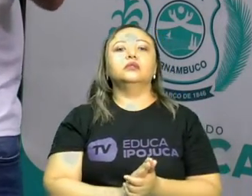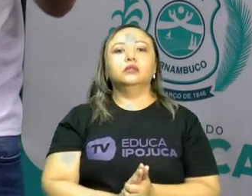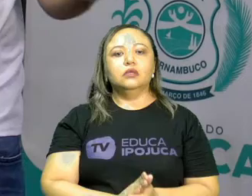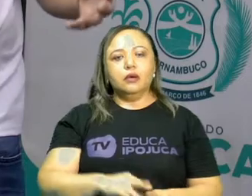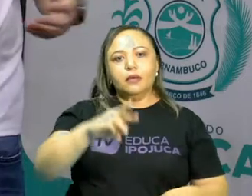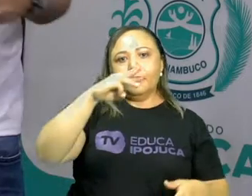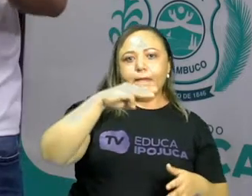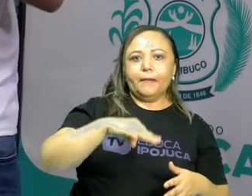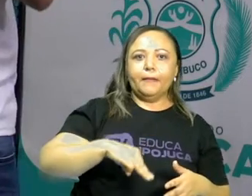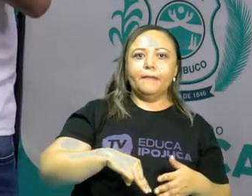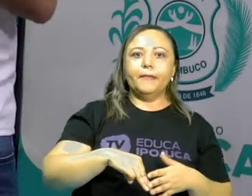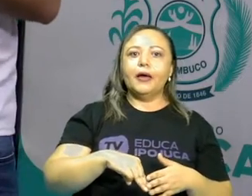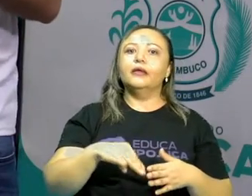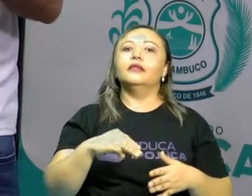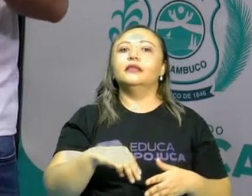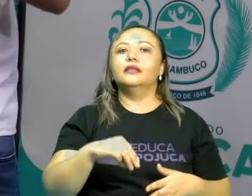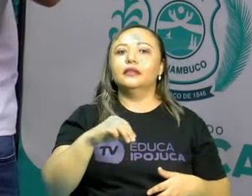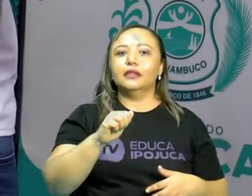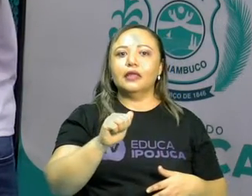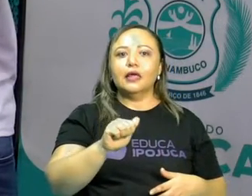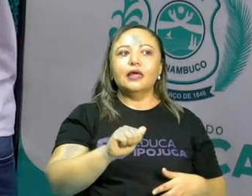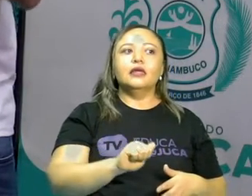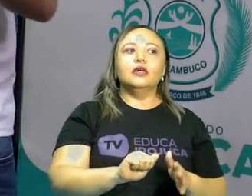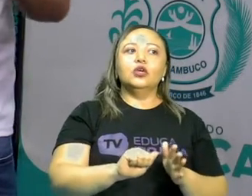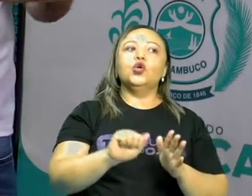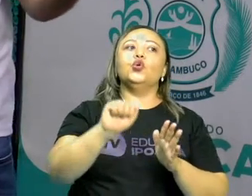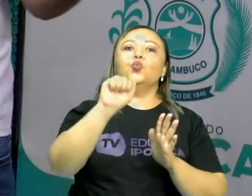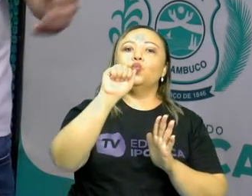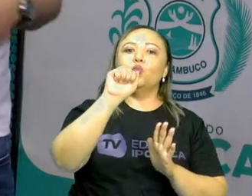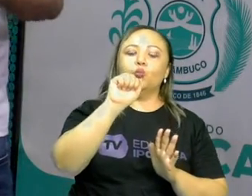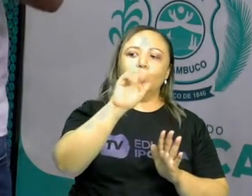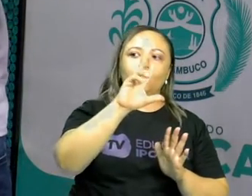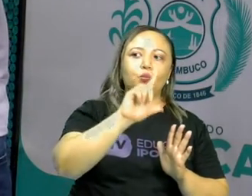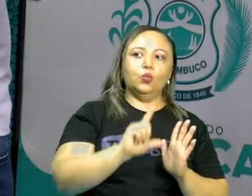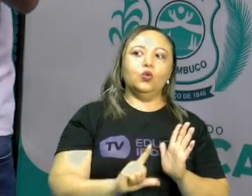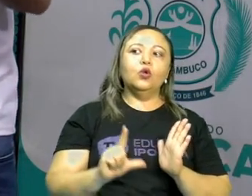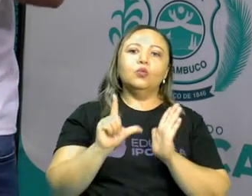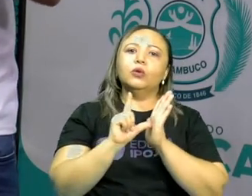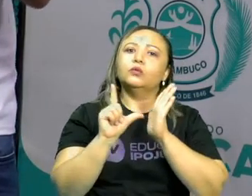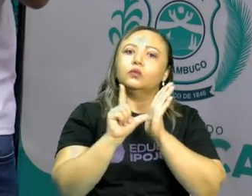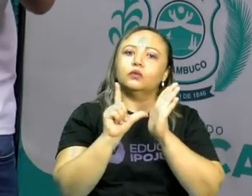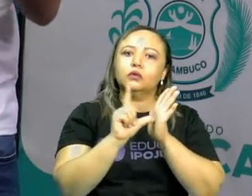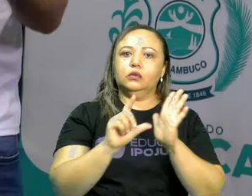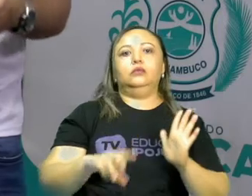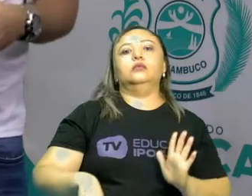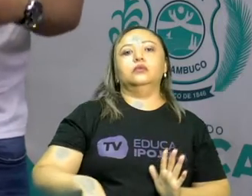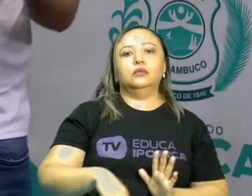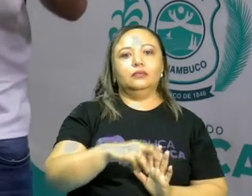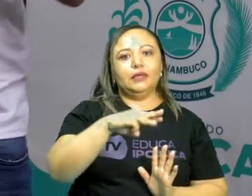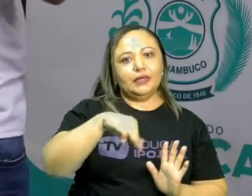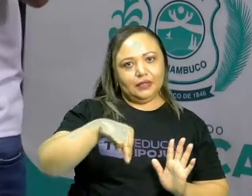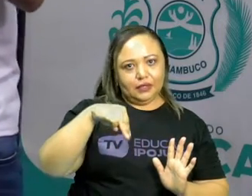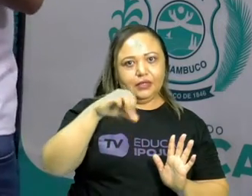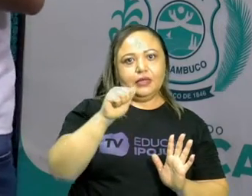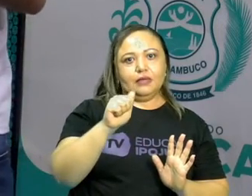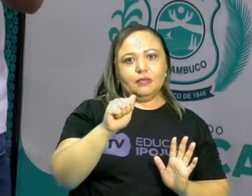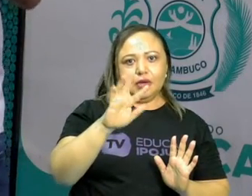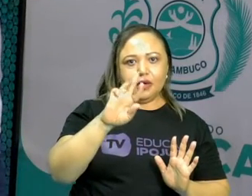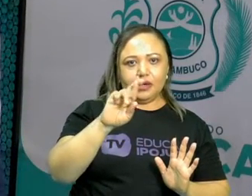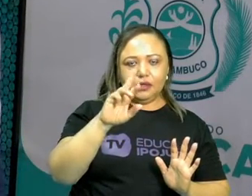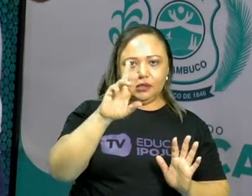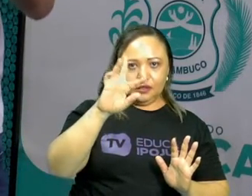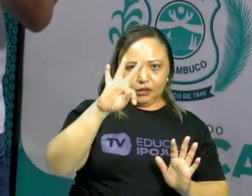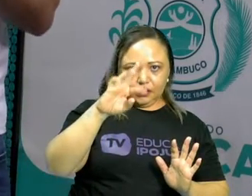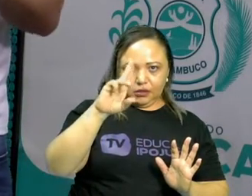Martinho Lutero, ele vai se separar aí da Igreja Católica e vai gerar uma nova igreja, né? A Igreja Luterana.